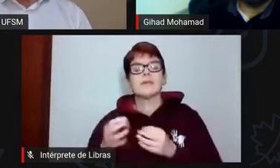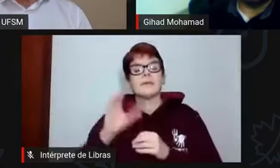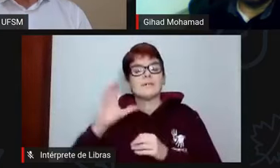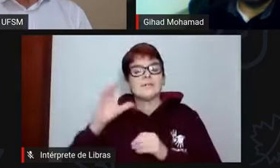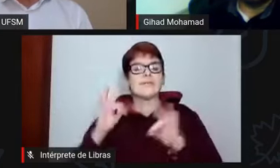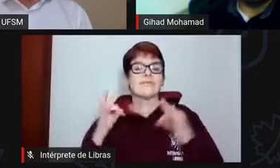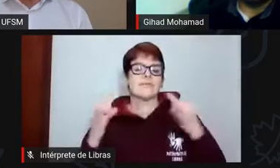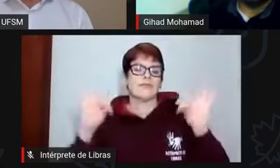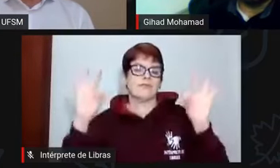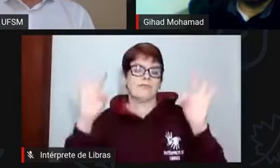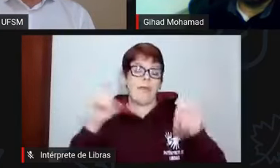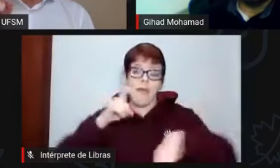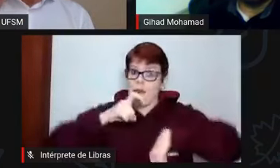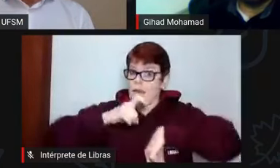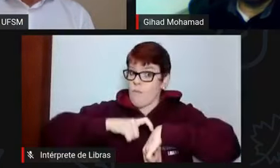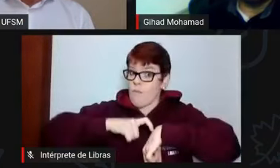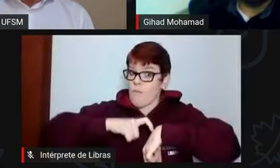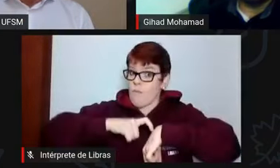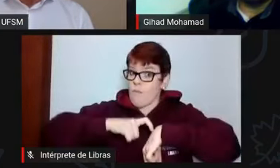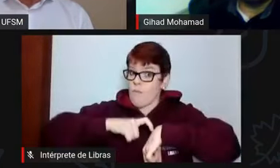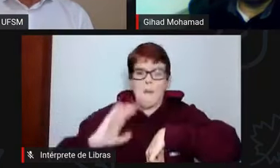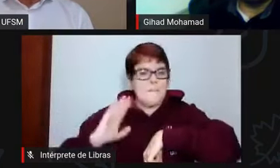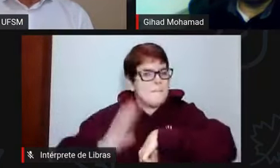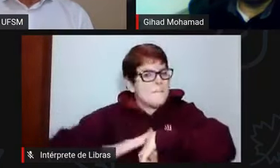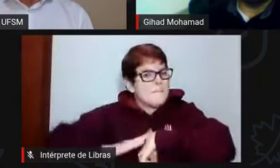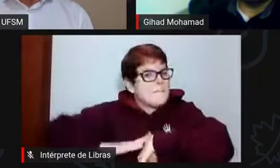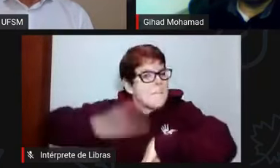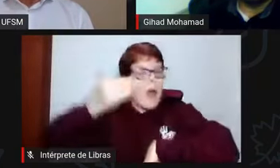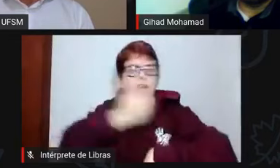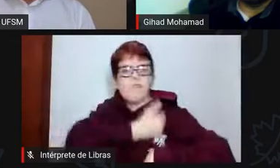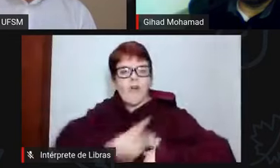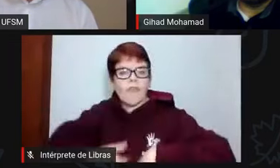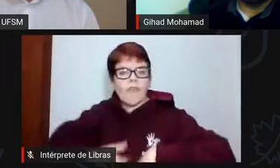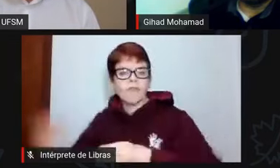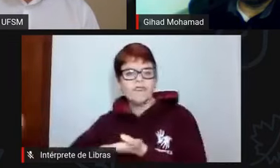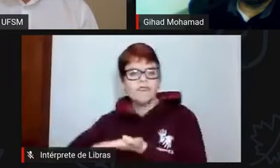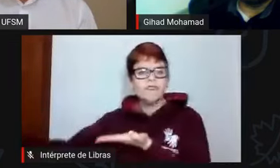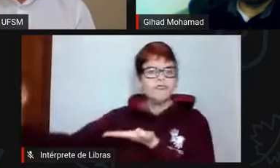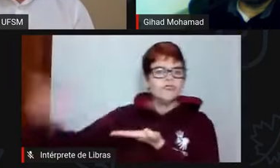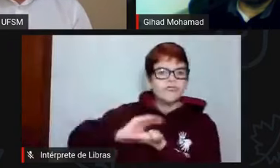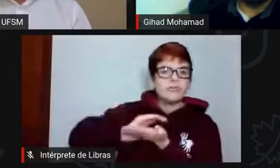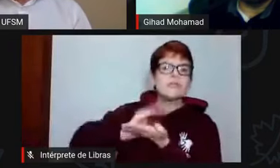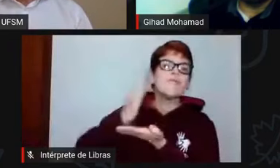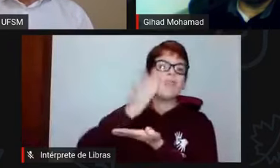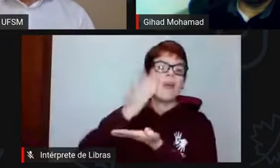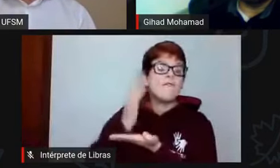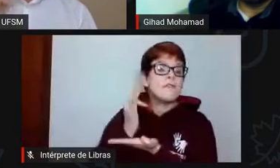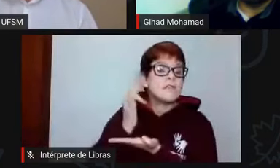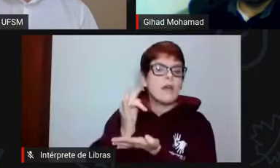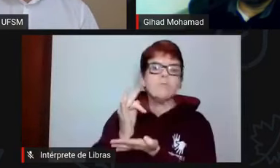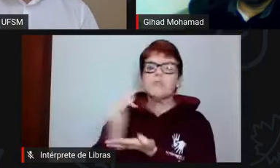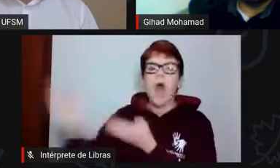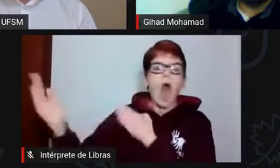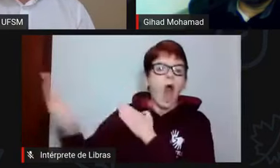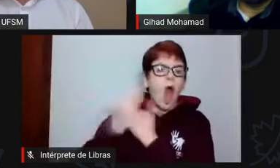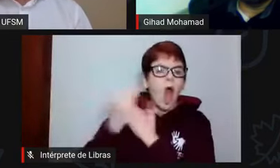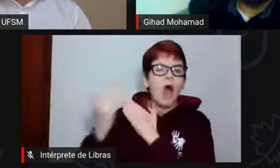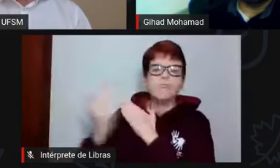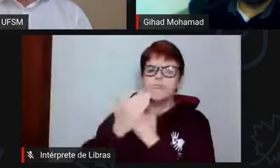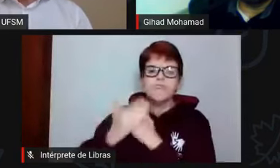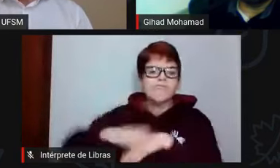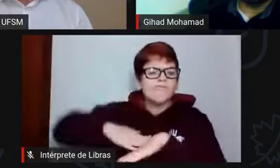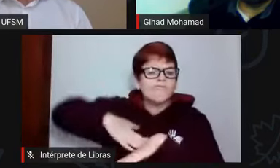foi neste momento em que os governos que têm visão de futuro aumentaram os